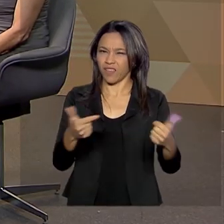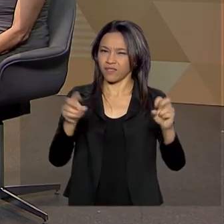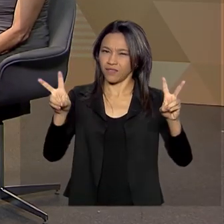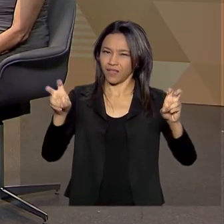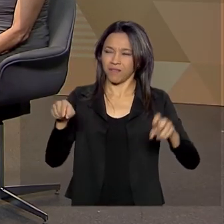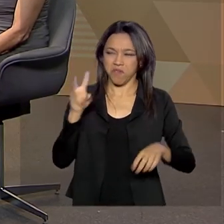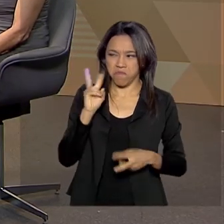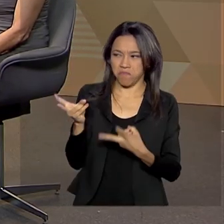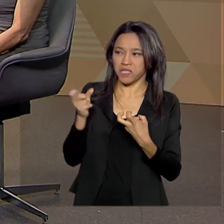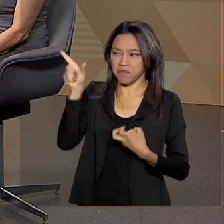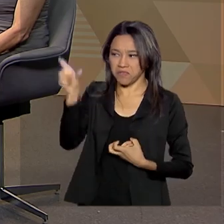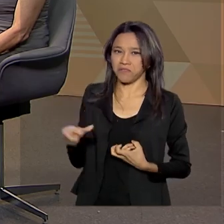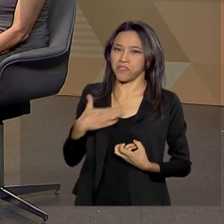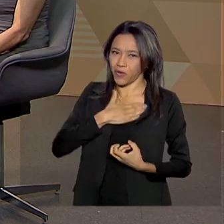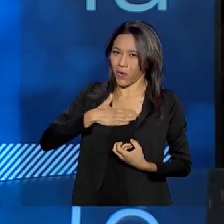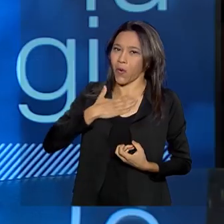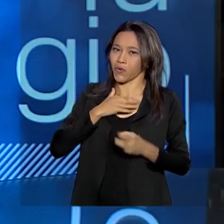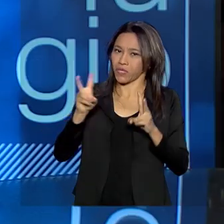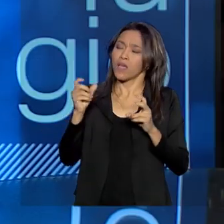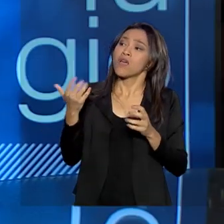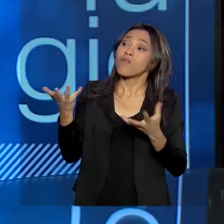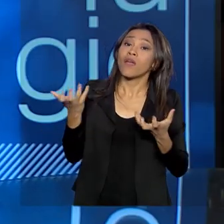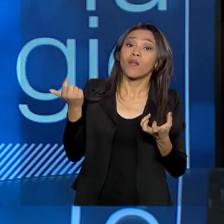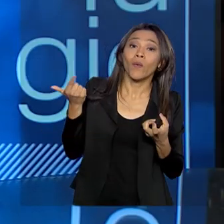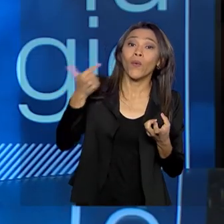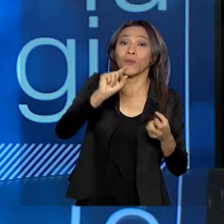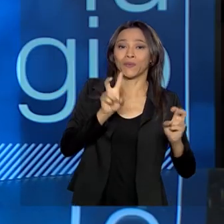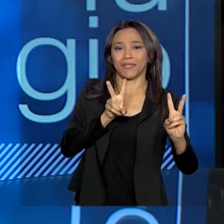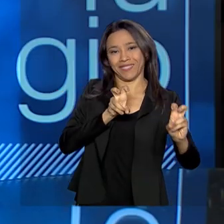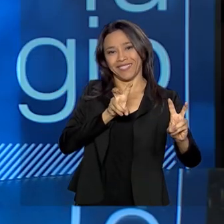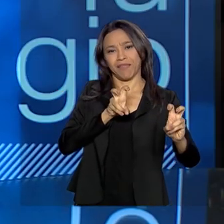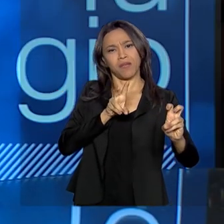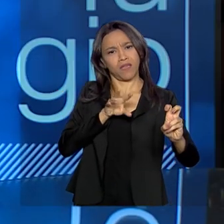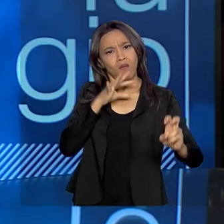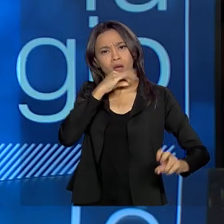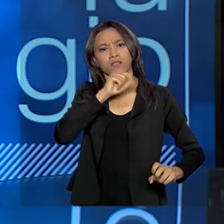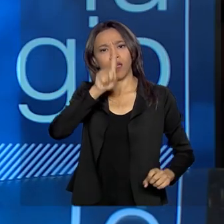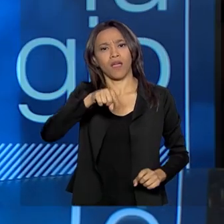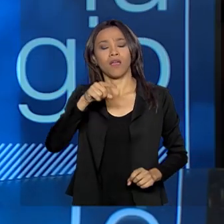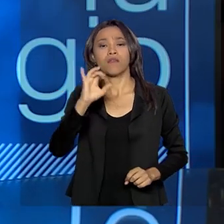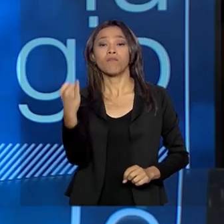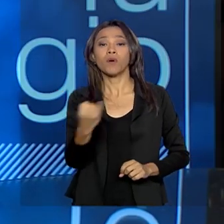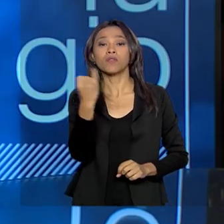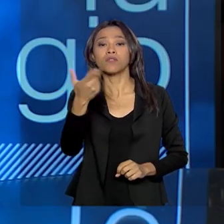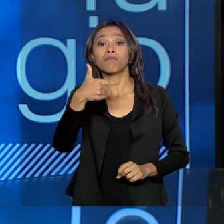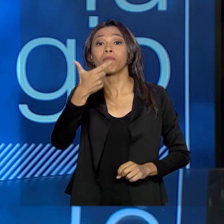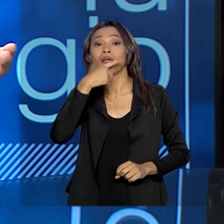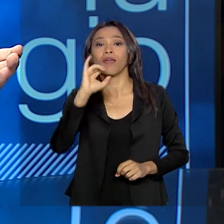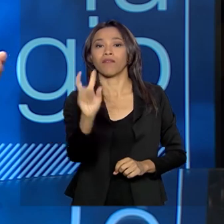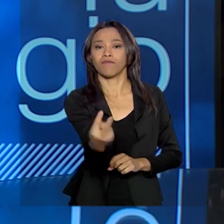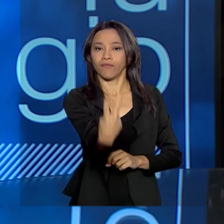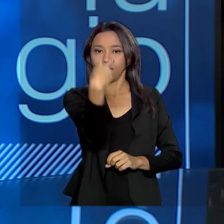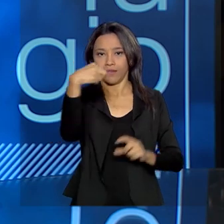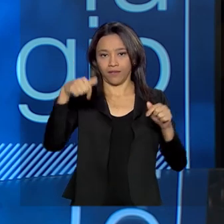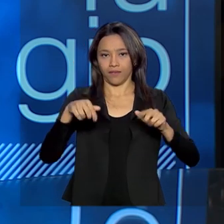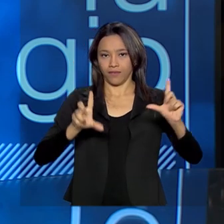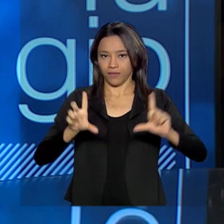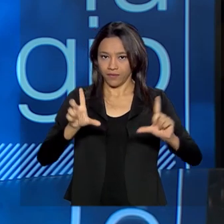que a senhora gosta dele. Mas eu queria tratar de um outro tema, que também acho que importante para o telespectador. Que faz parte desse